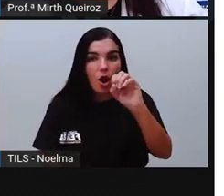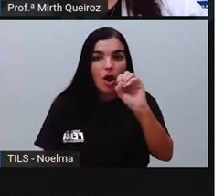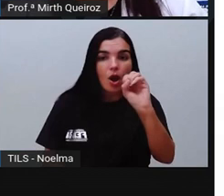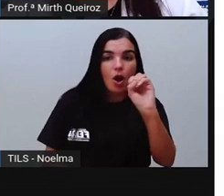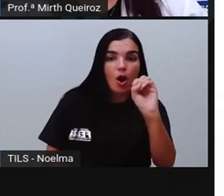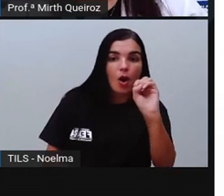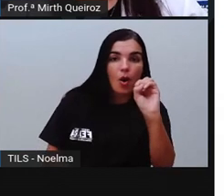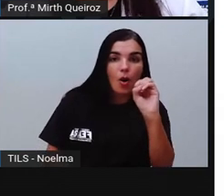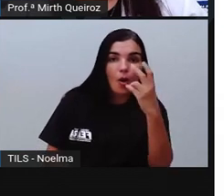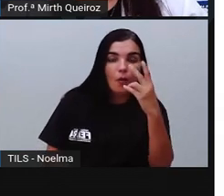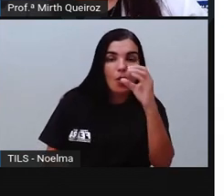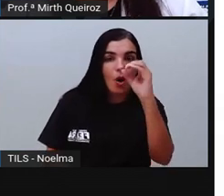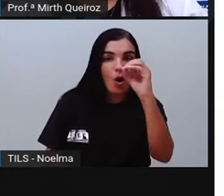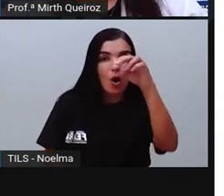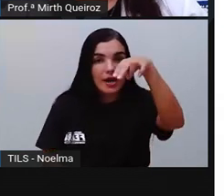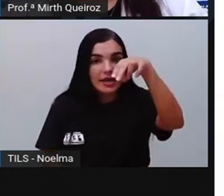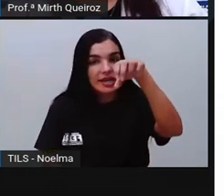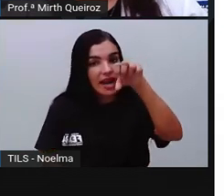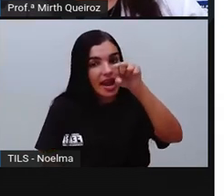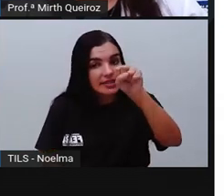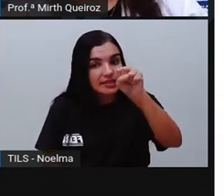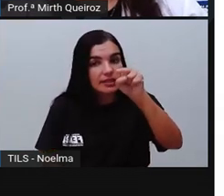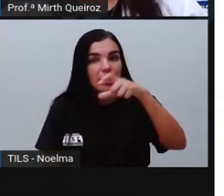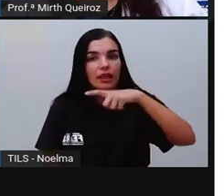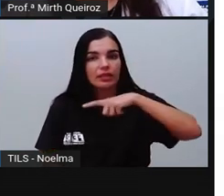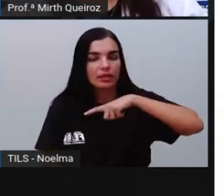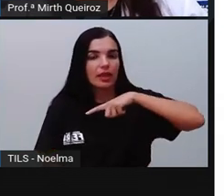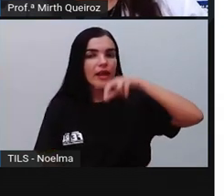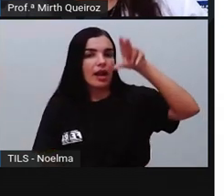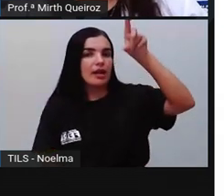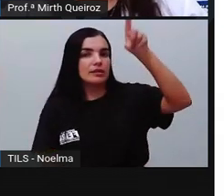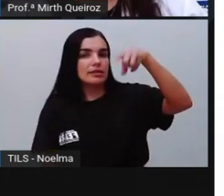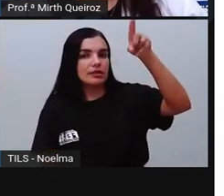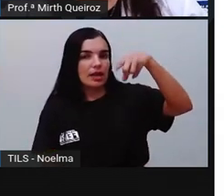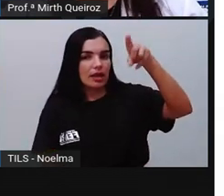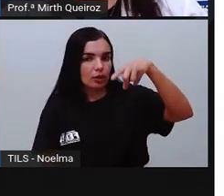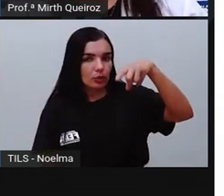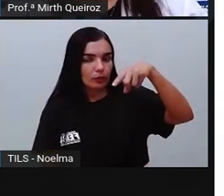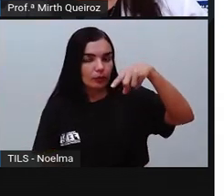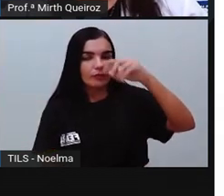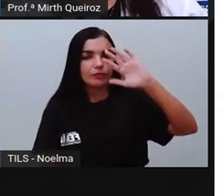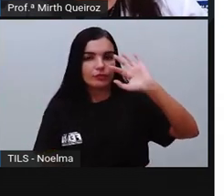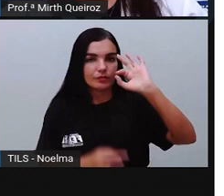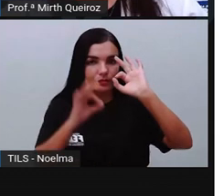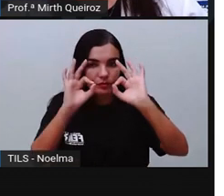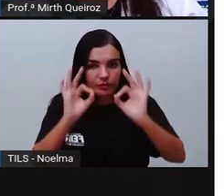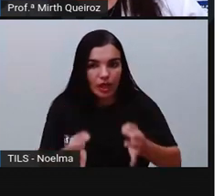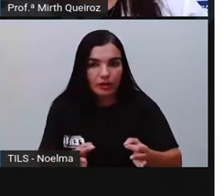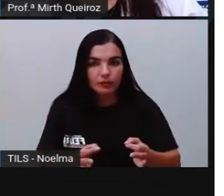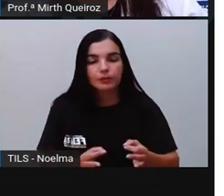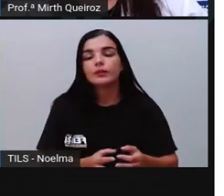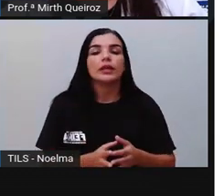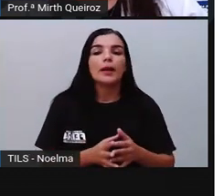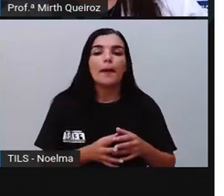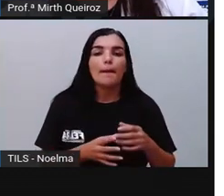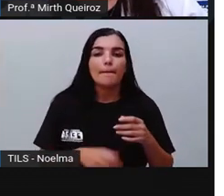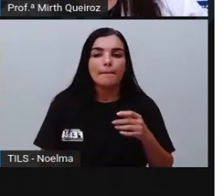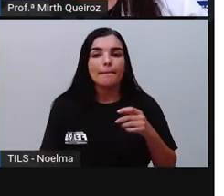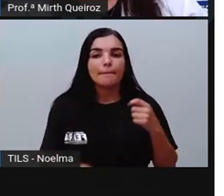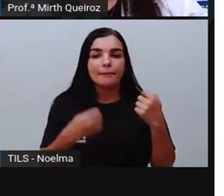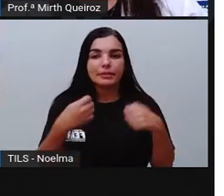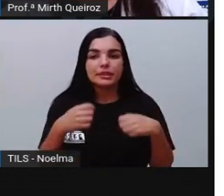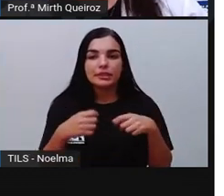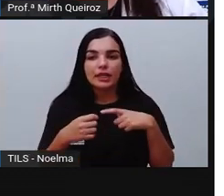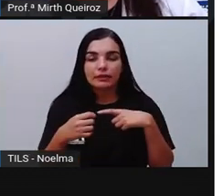vimos que somente as oxítonas que são terminadas em ENS ou EM é que vão receber acento,